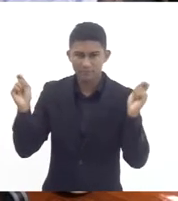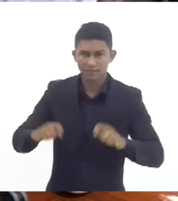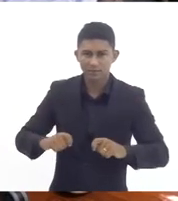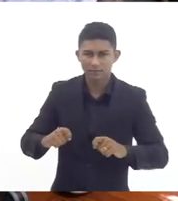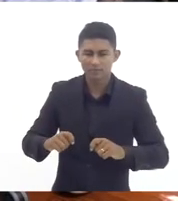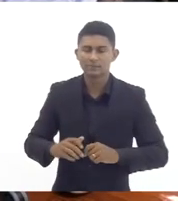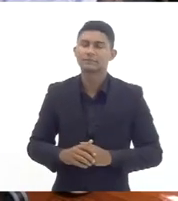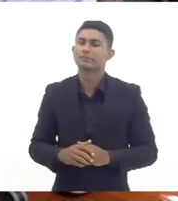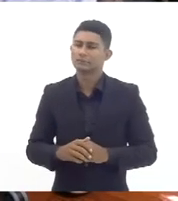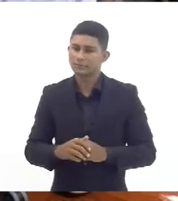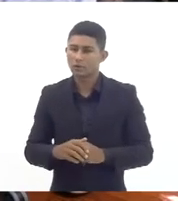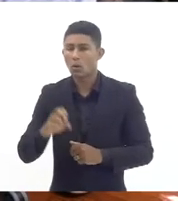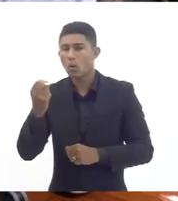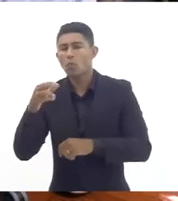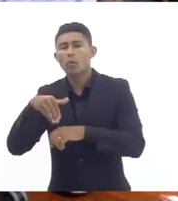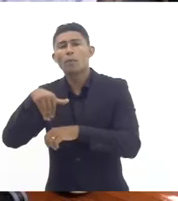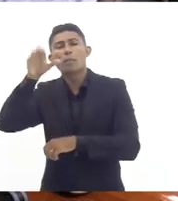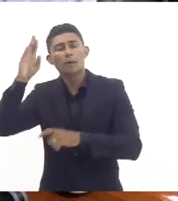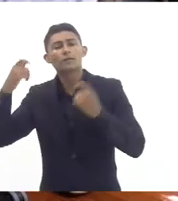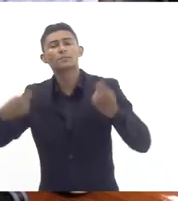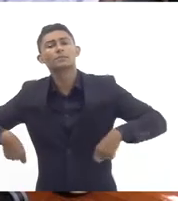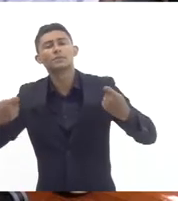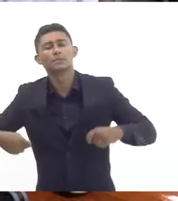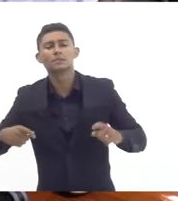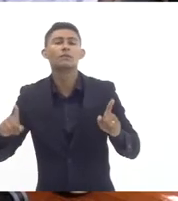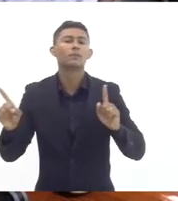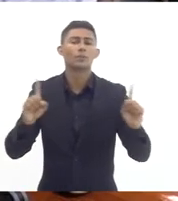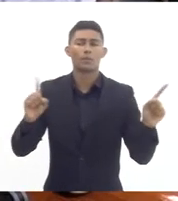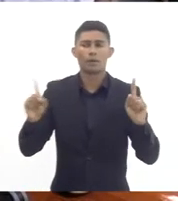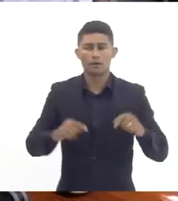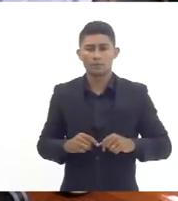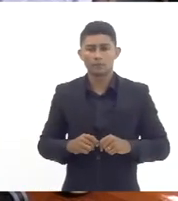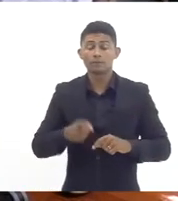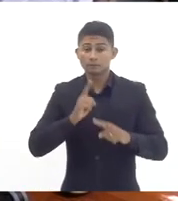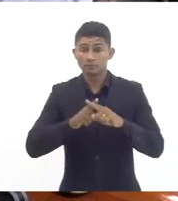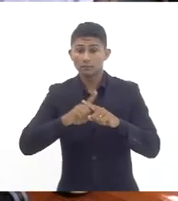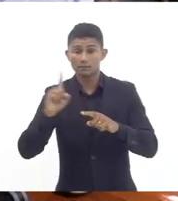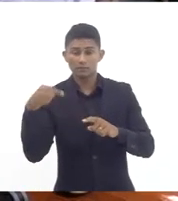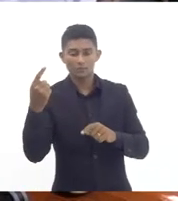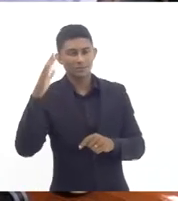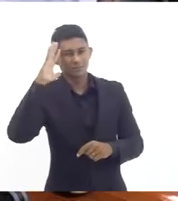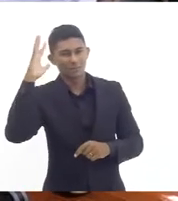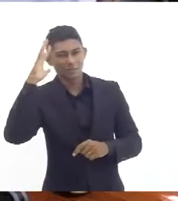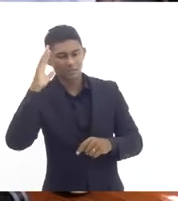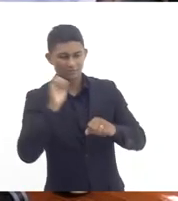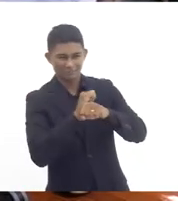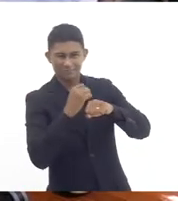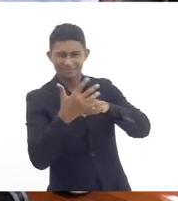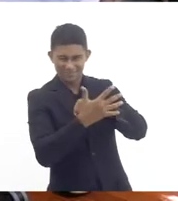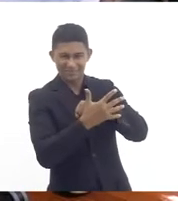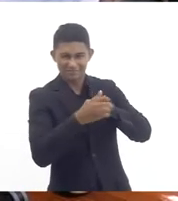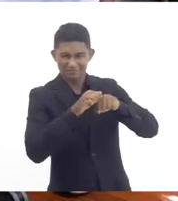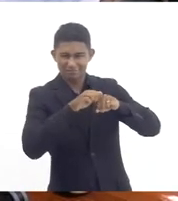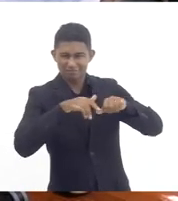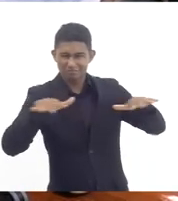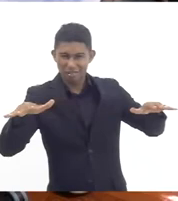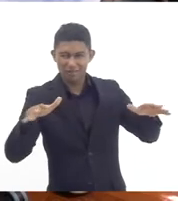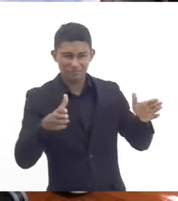temos que olhar para os anos da pandemia e avançar